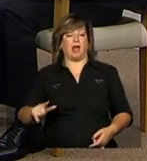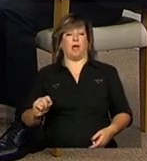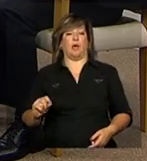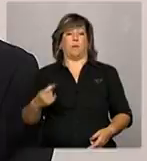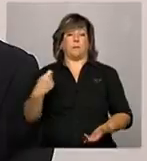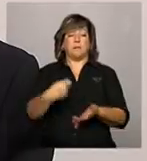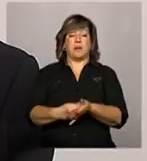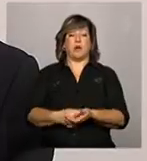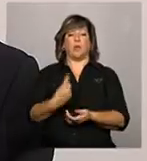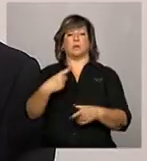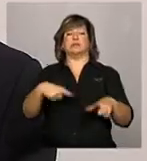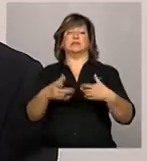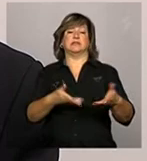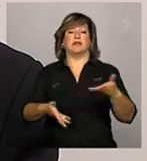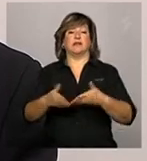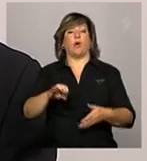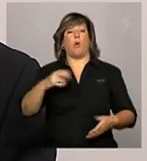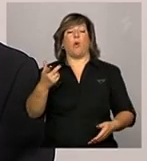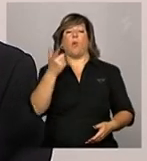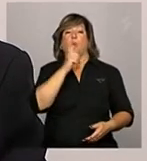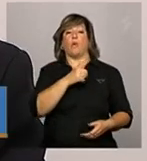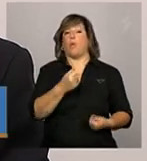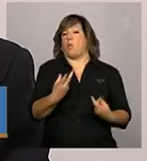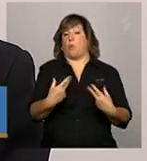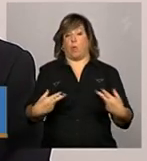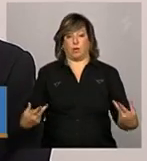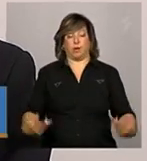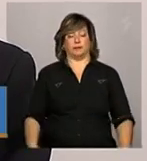serviço ou de alguma aquisição de algum bem.